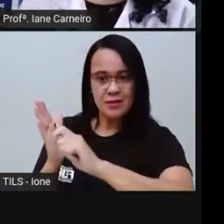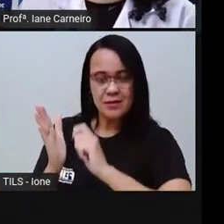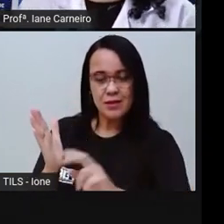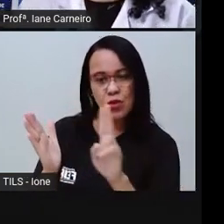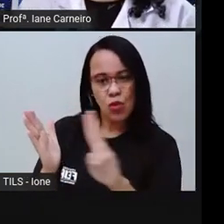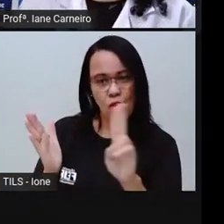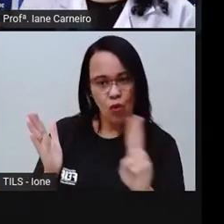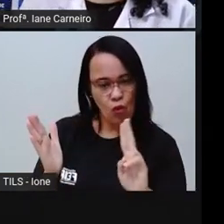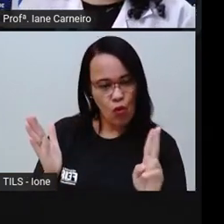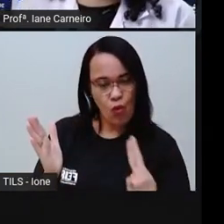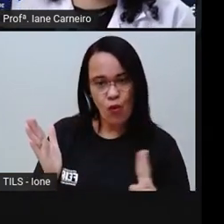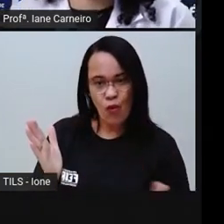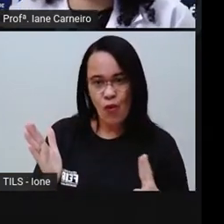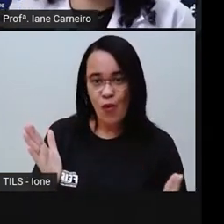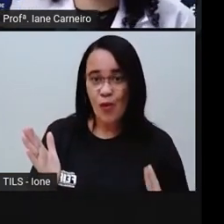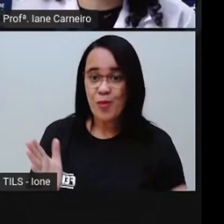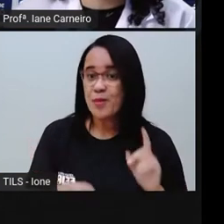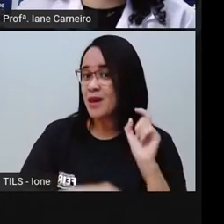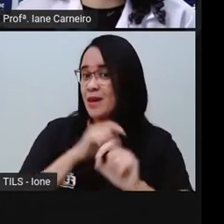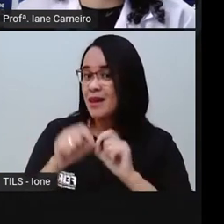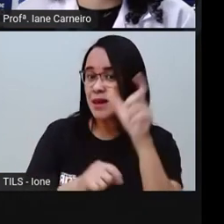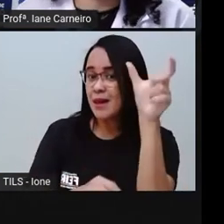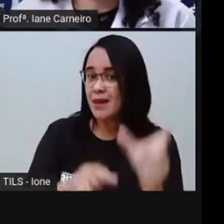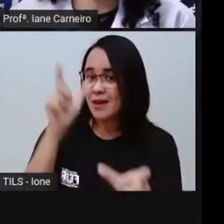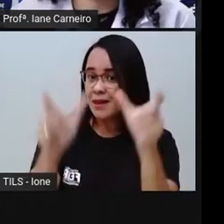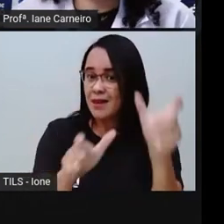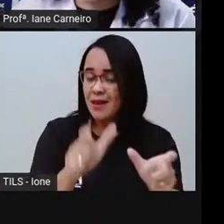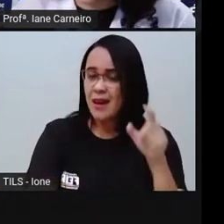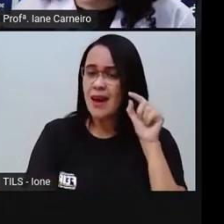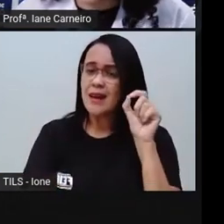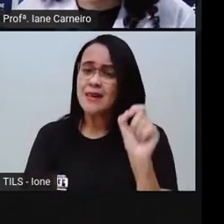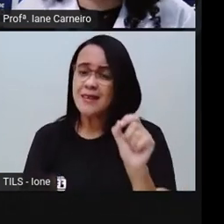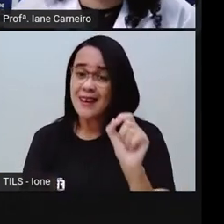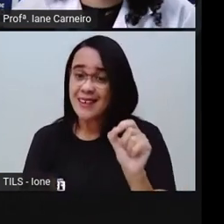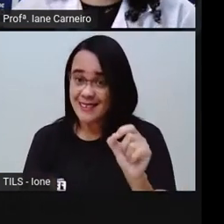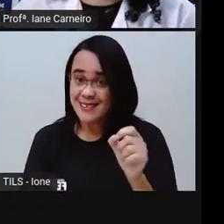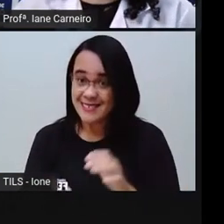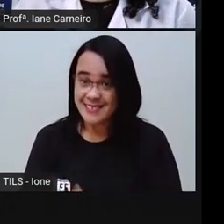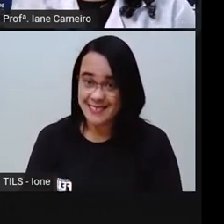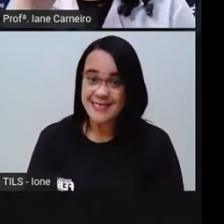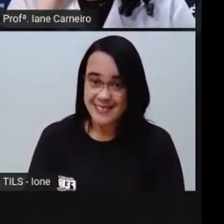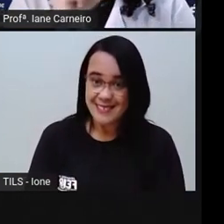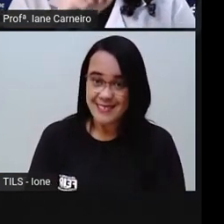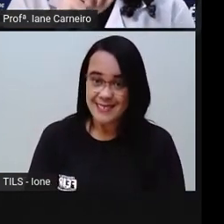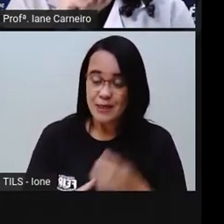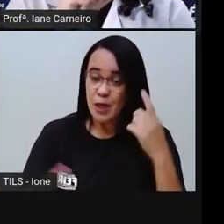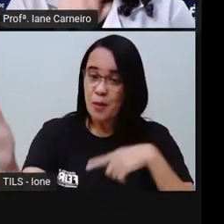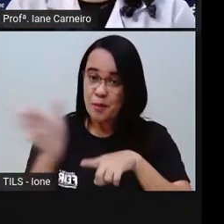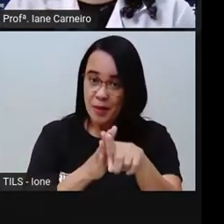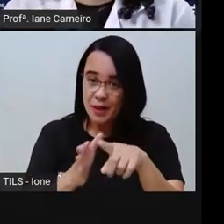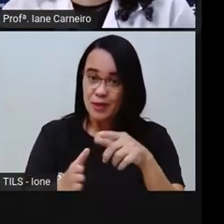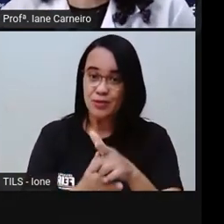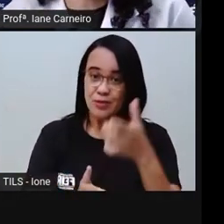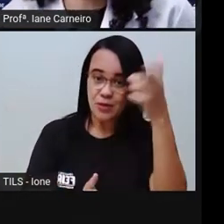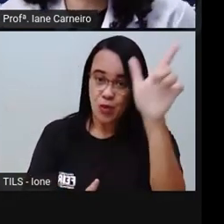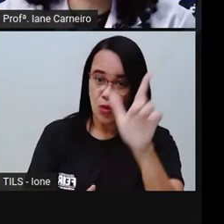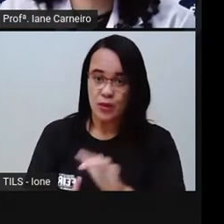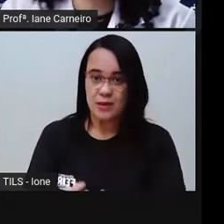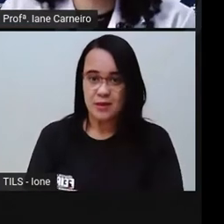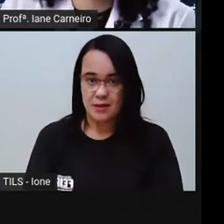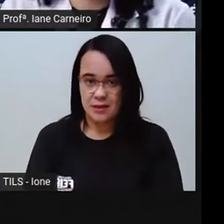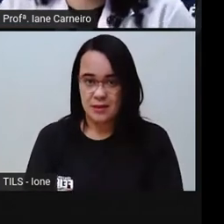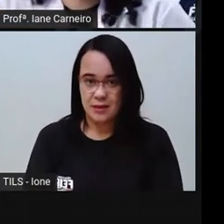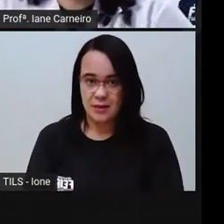para você identificar direitinho eles e contar, tá certo? Mais uma pergunta, hein? Os